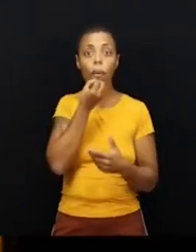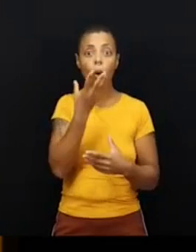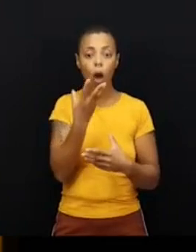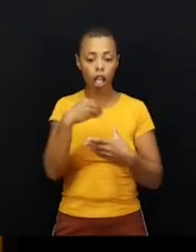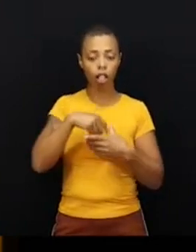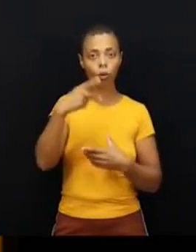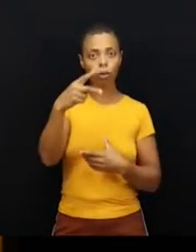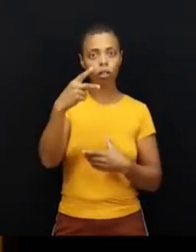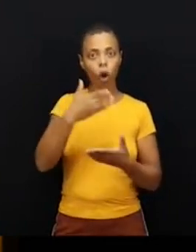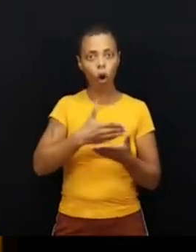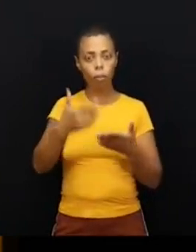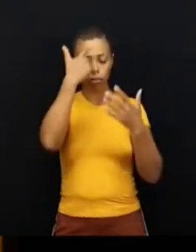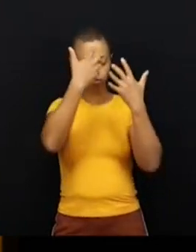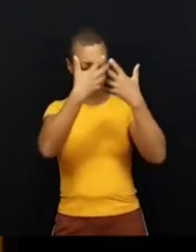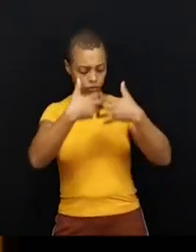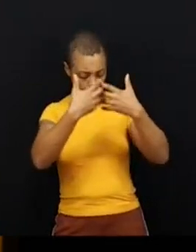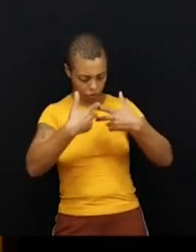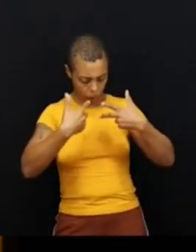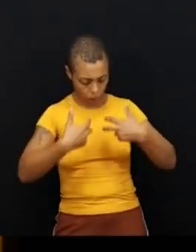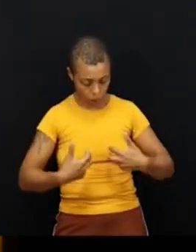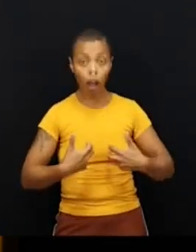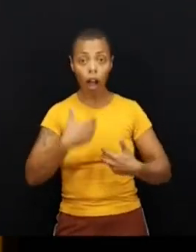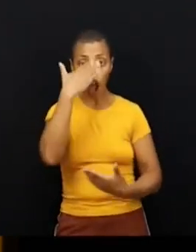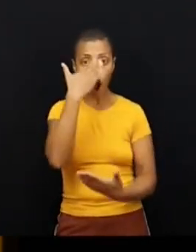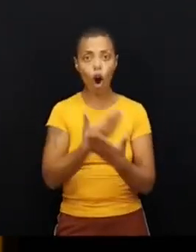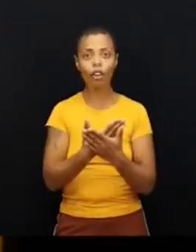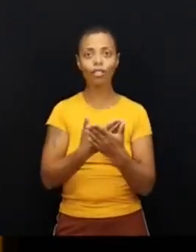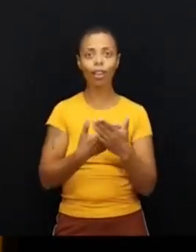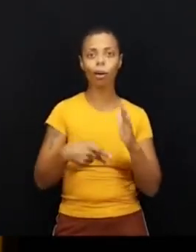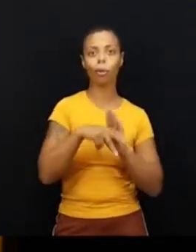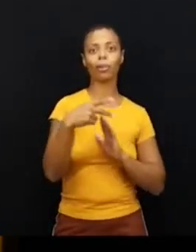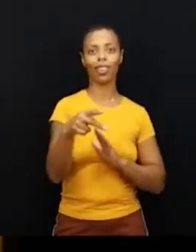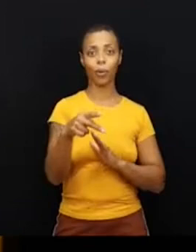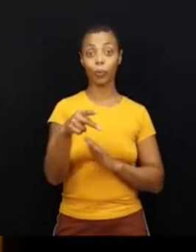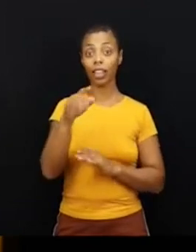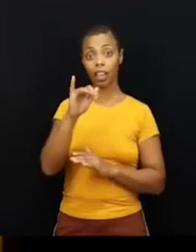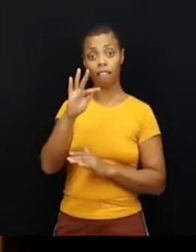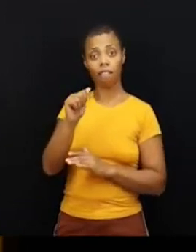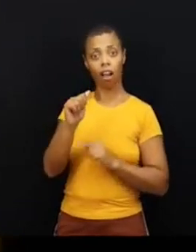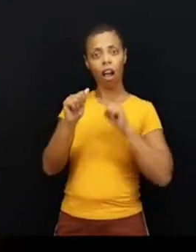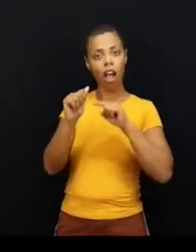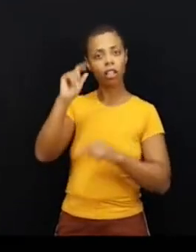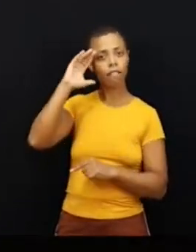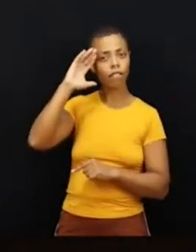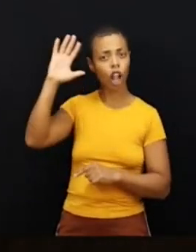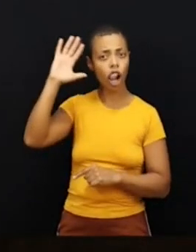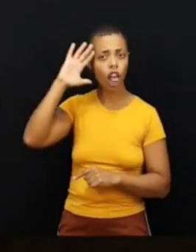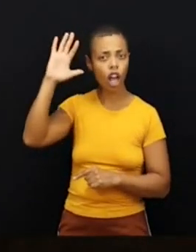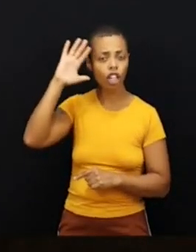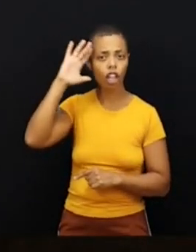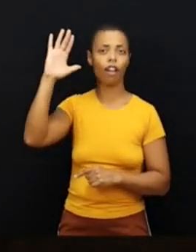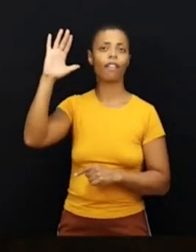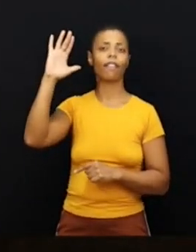pensar em você mesmo e confiar em próprio si. Isso é Ifar. A filosofia de Ifar é uma filosofia que